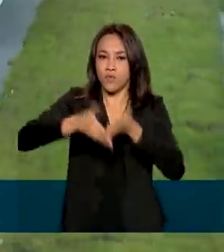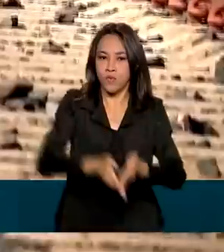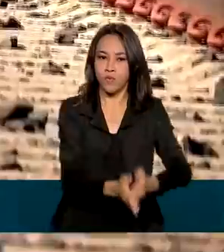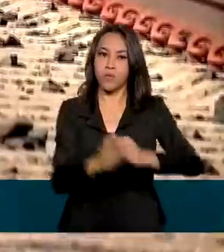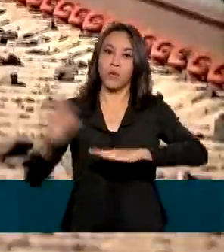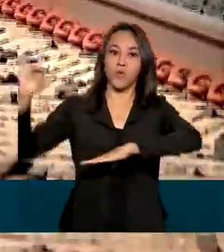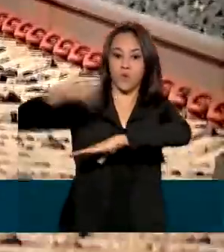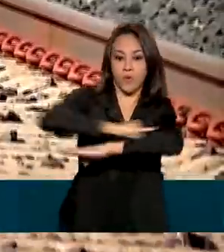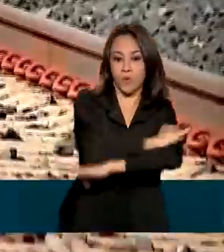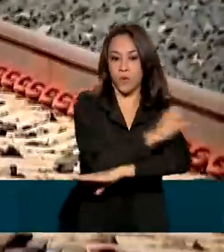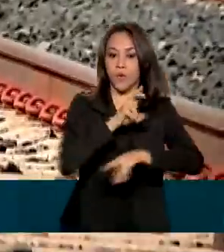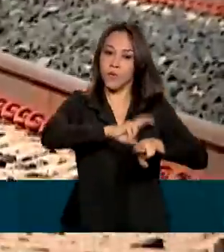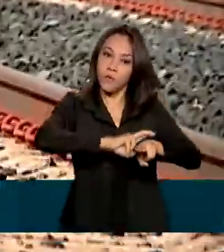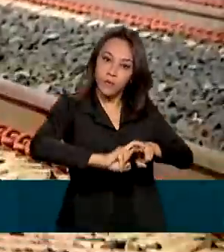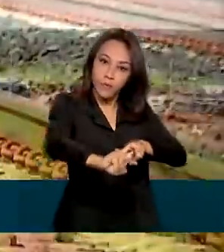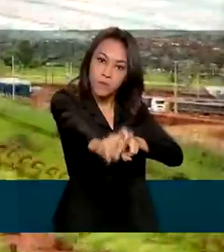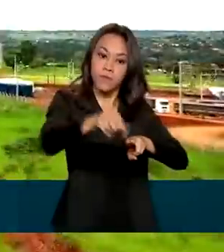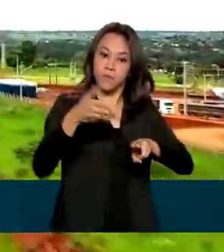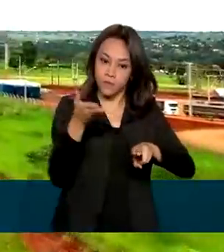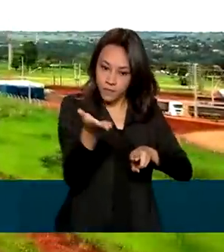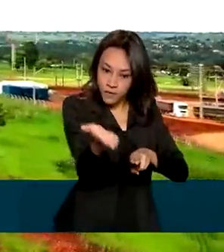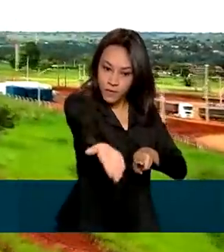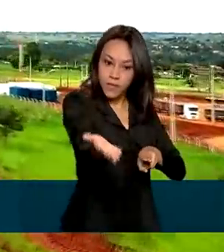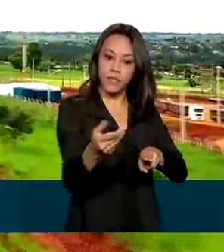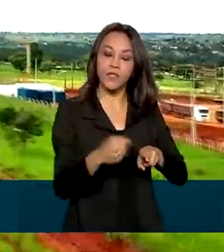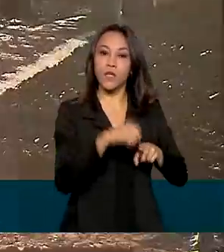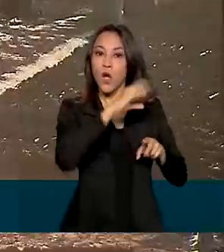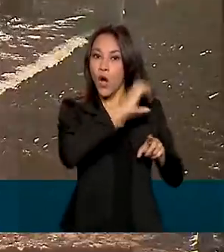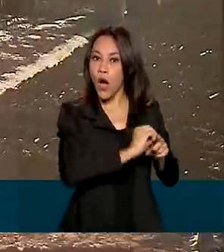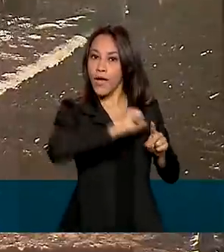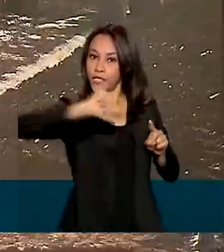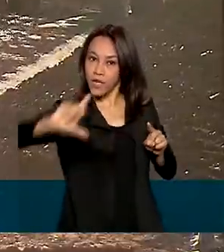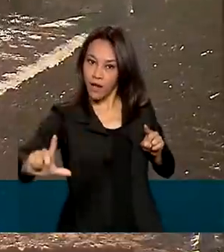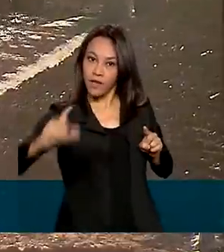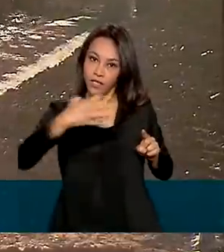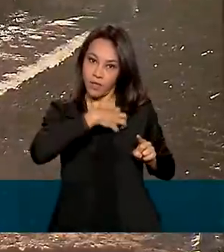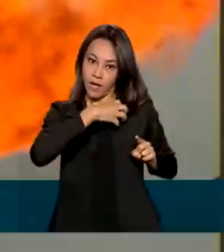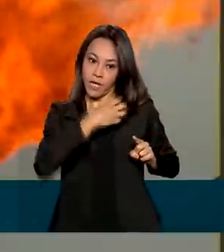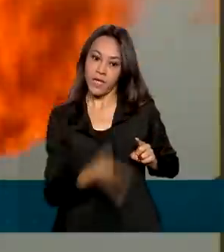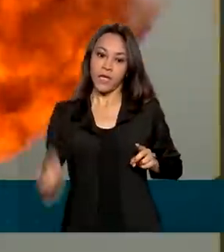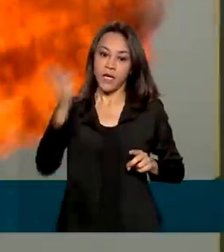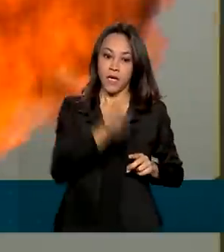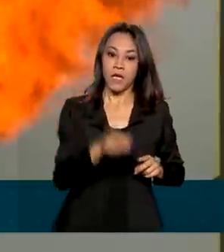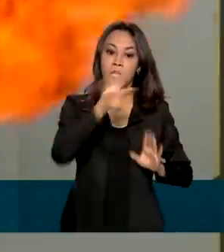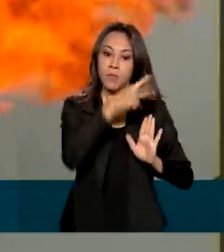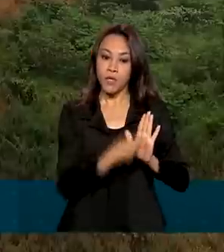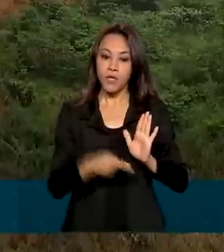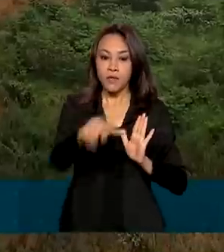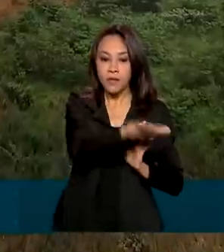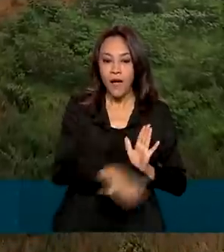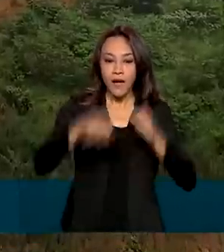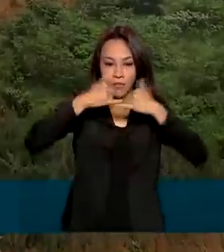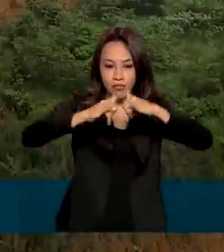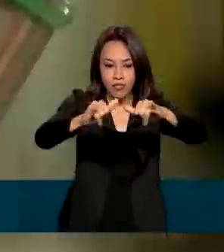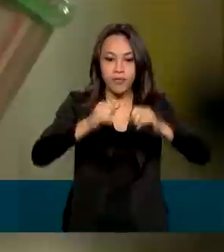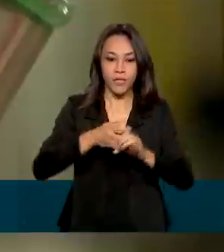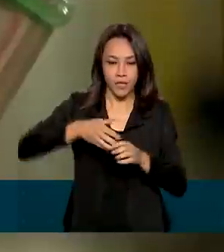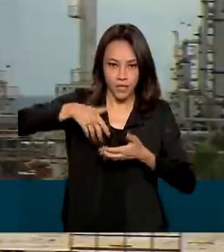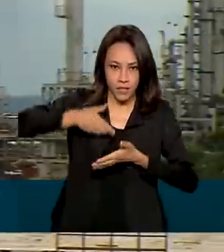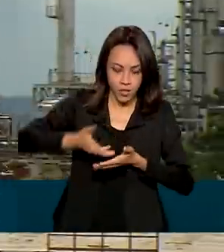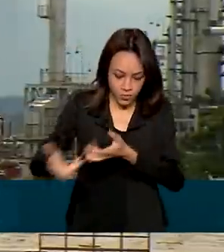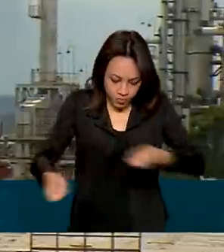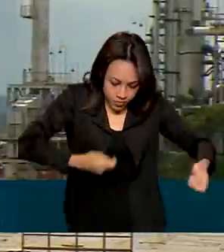rodovias, a Ferrovia de Integração Oeste-Leste na Bahia e ainda projetos nas áreas de energia, mineração,